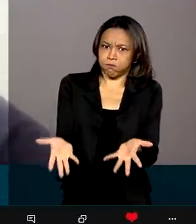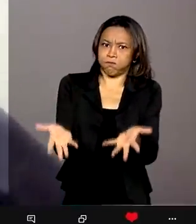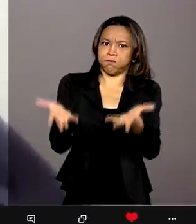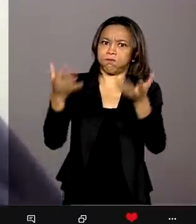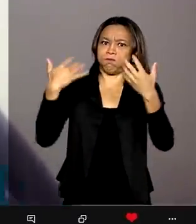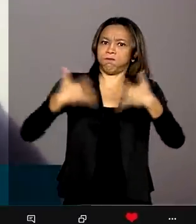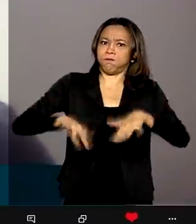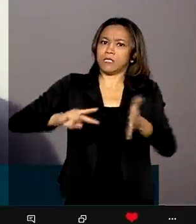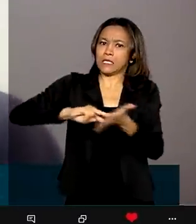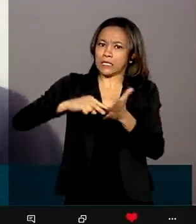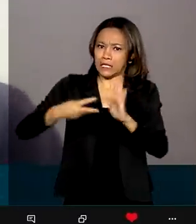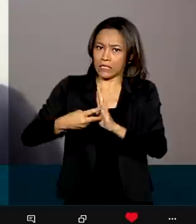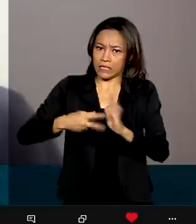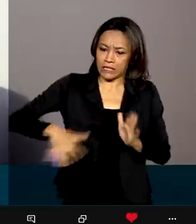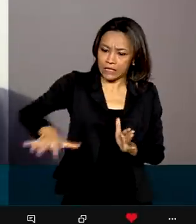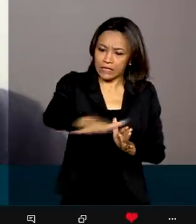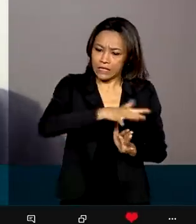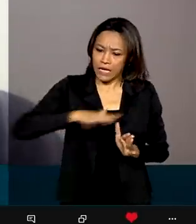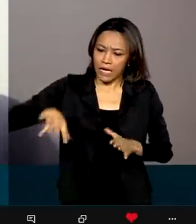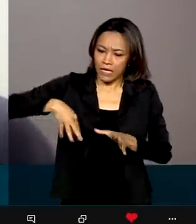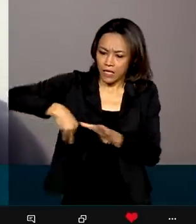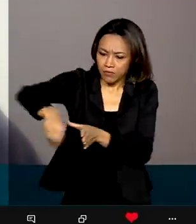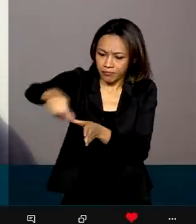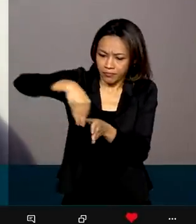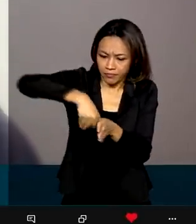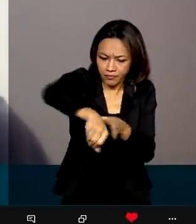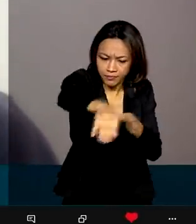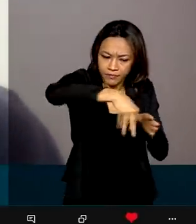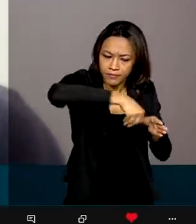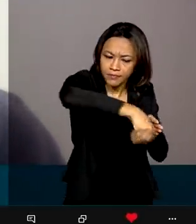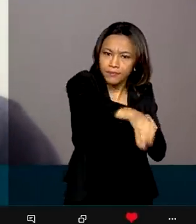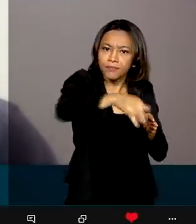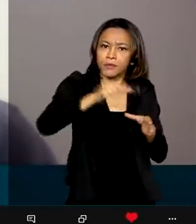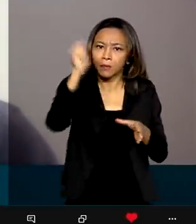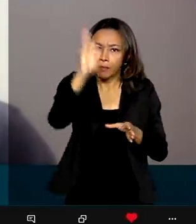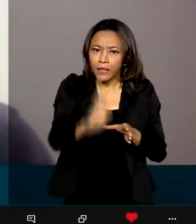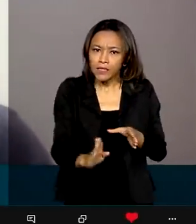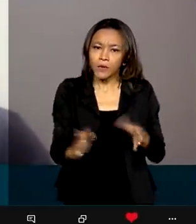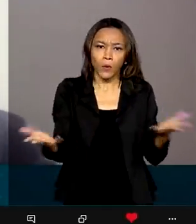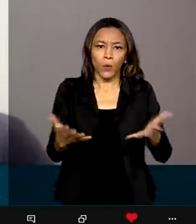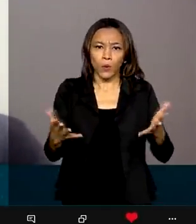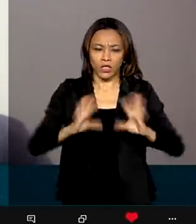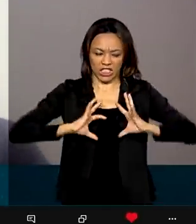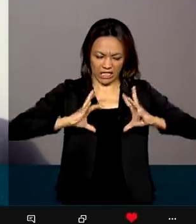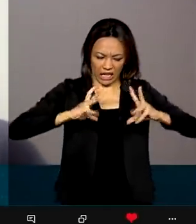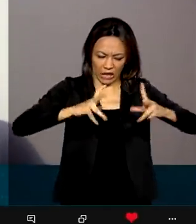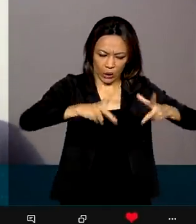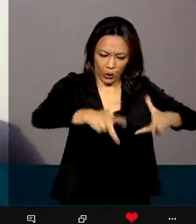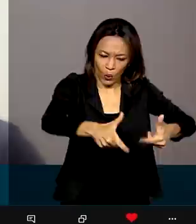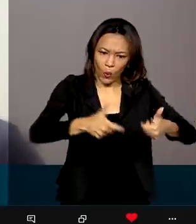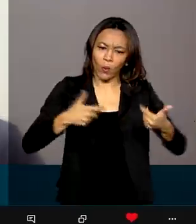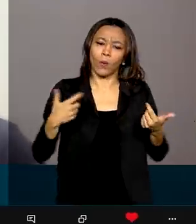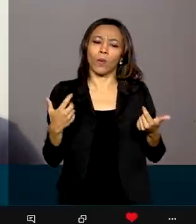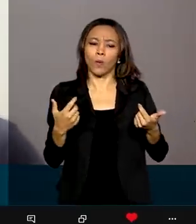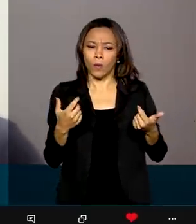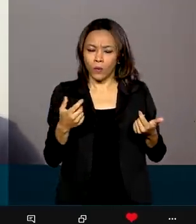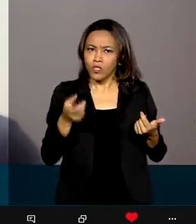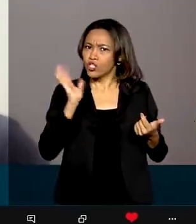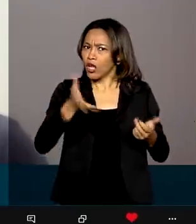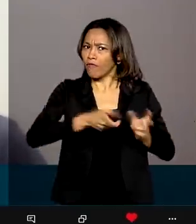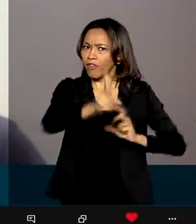significativo nas lavouras brasileiras. Você hoje não compra trator, tem fila, os tratores estão